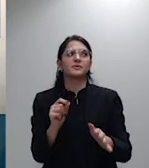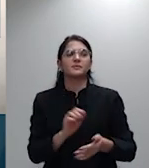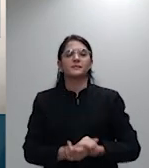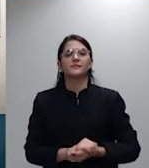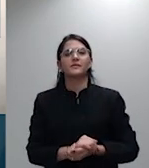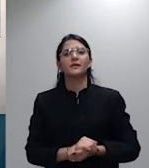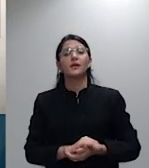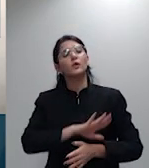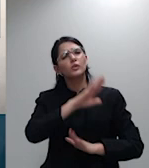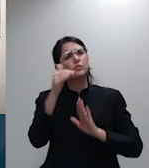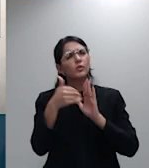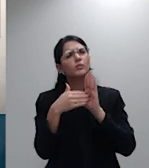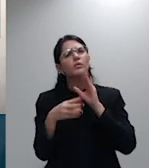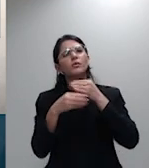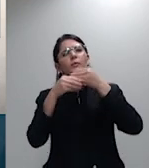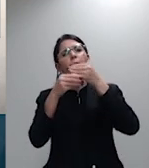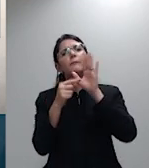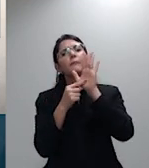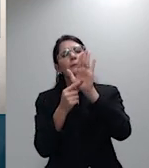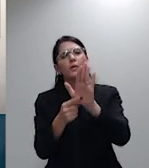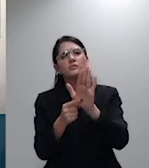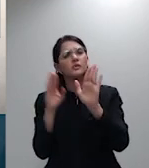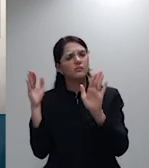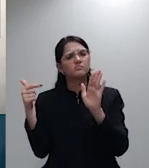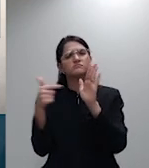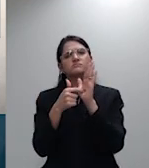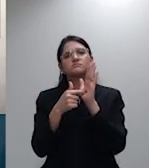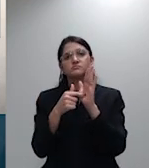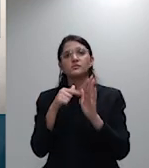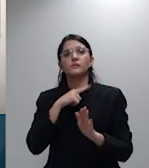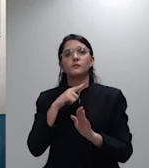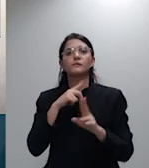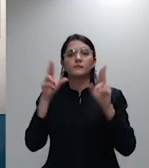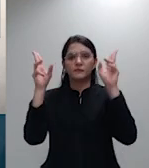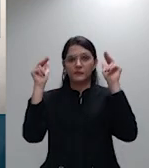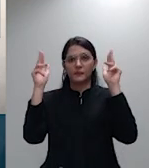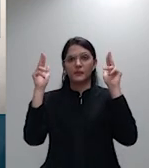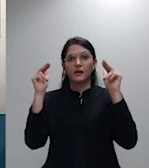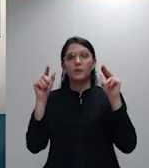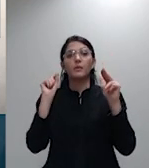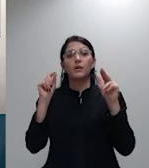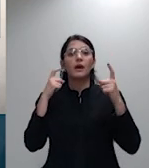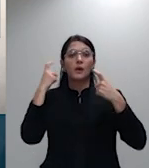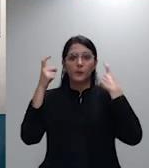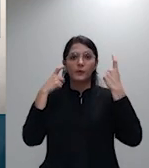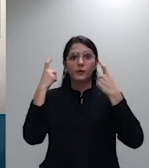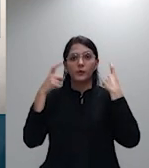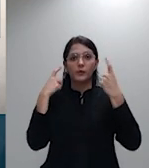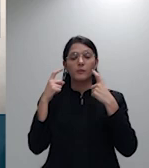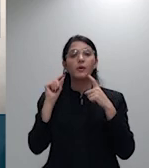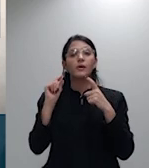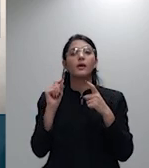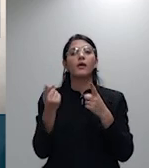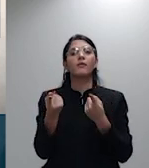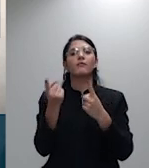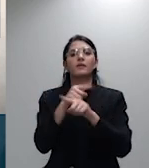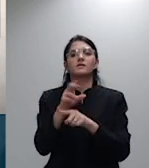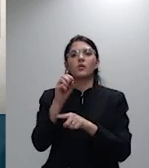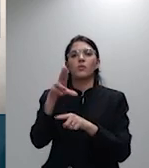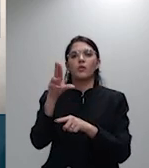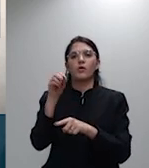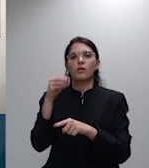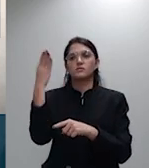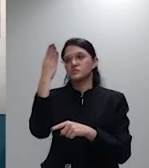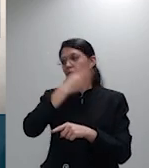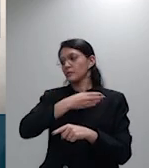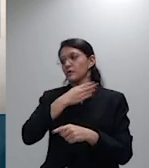questão eu vou direto antópolis que eu tenho que mais me preocupa que é a questão do ônus da prova a questão do contrato